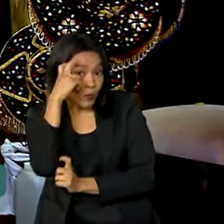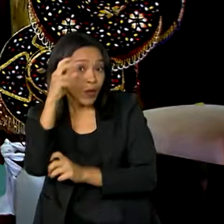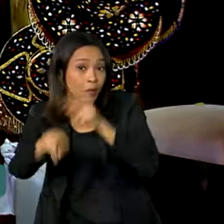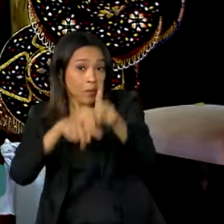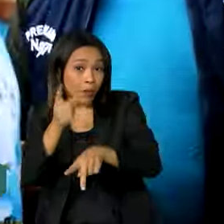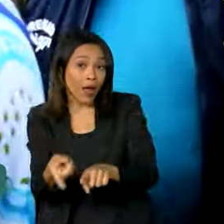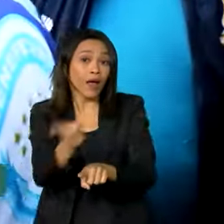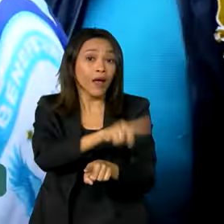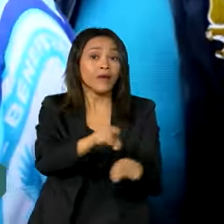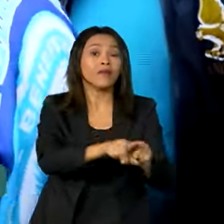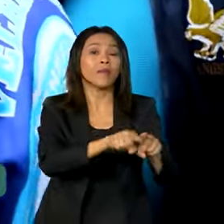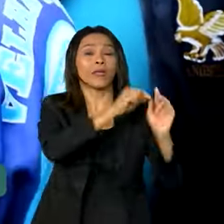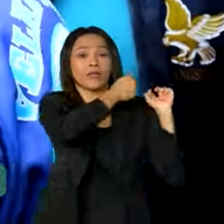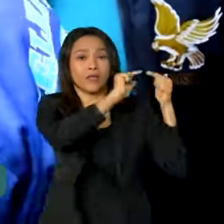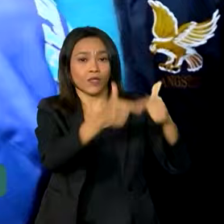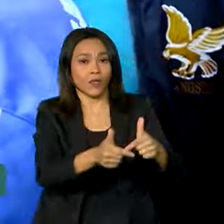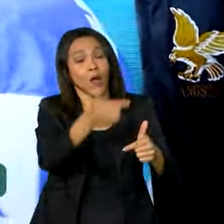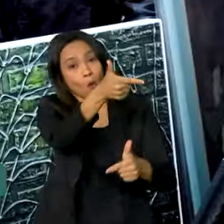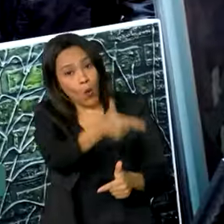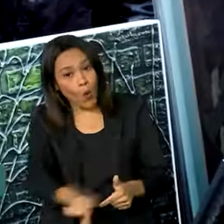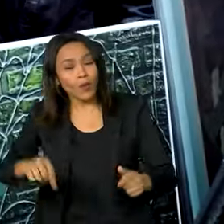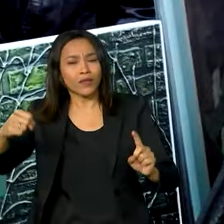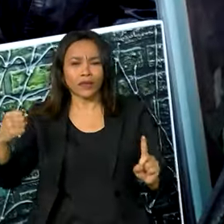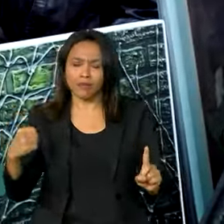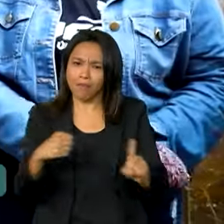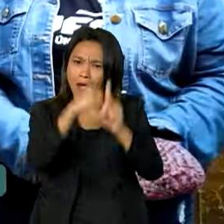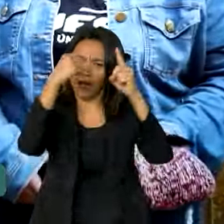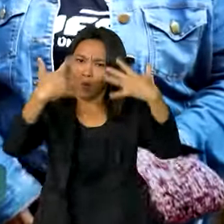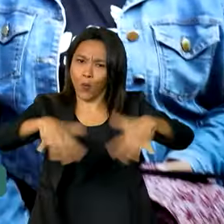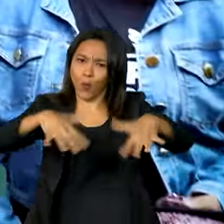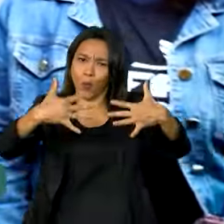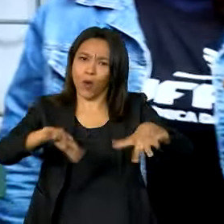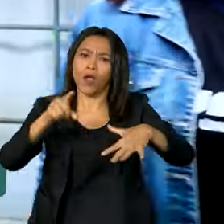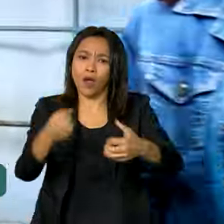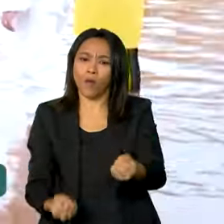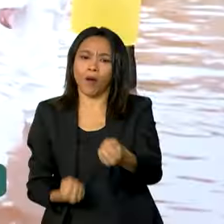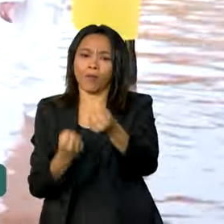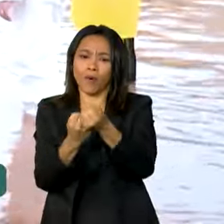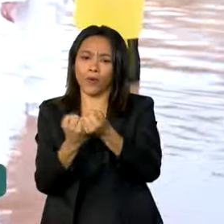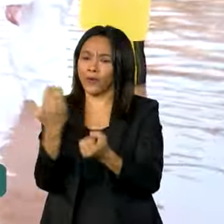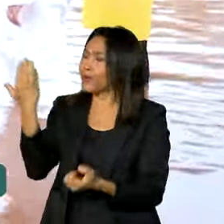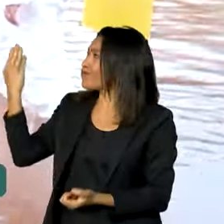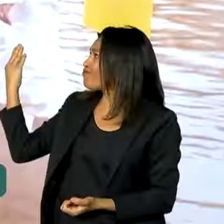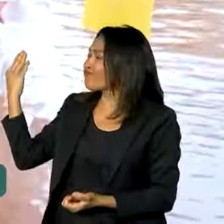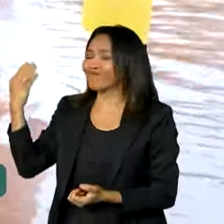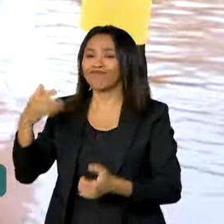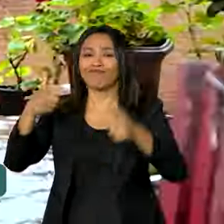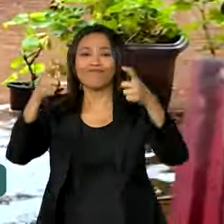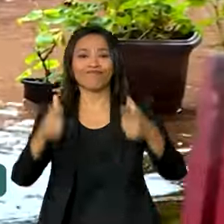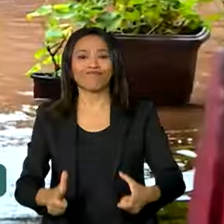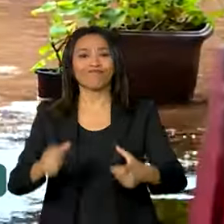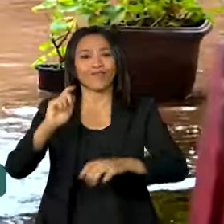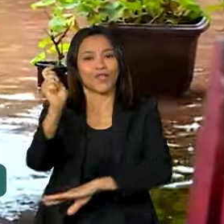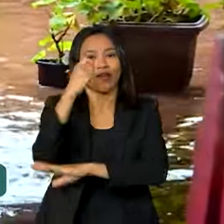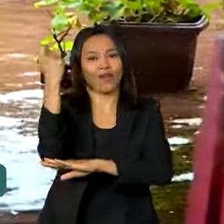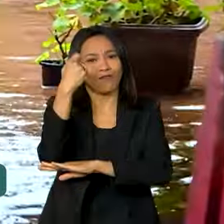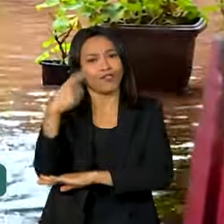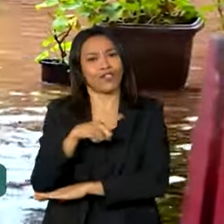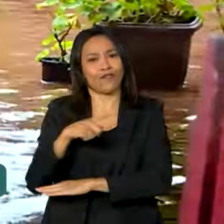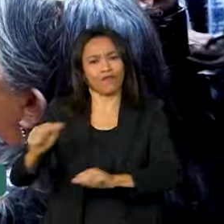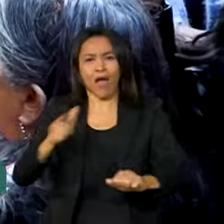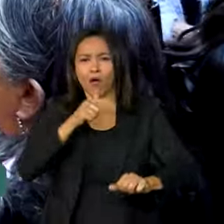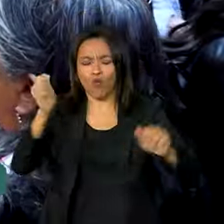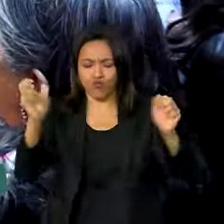tradicionais. Outra marca da atual gestão da cultura foi o apoio dado aos gaúchos que sofreram com as enchentes de abril deste